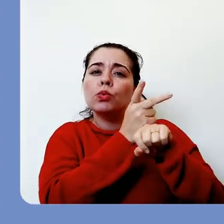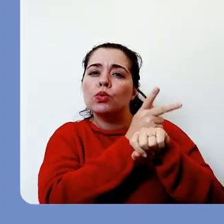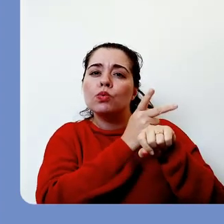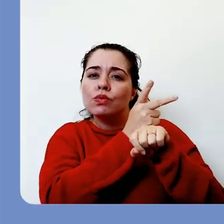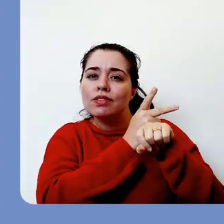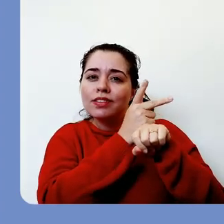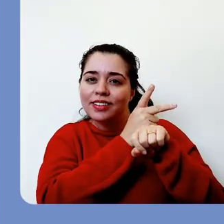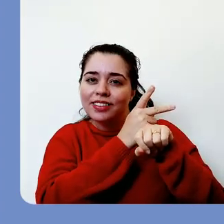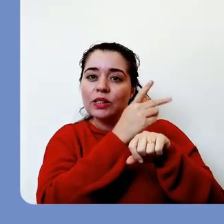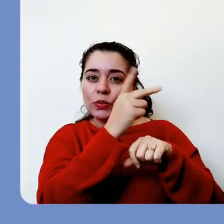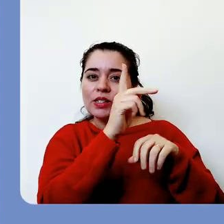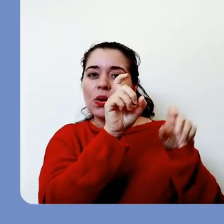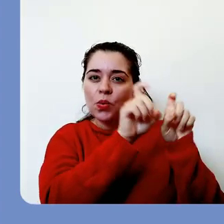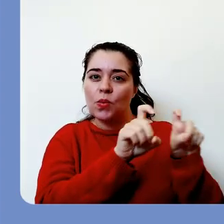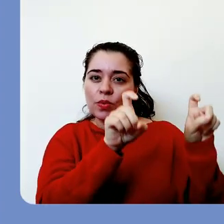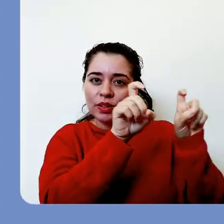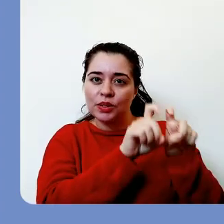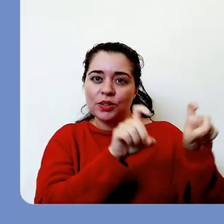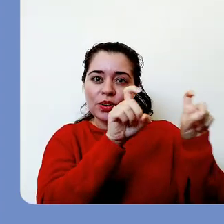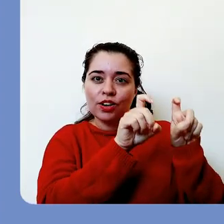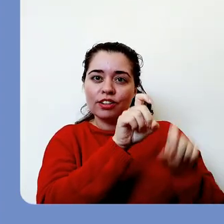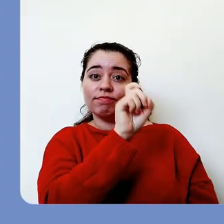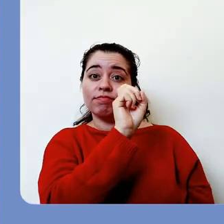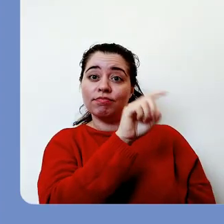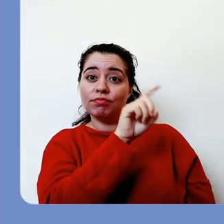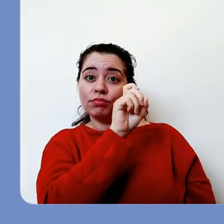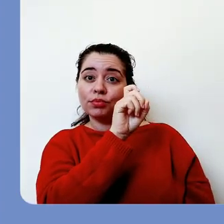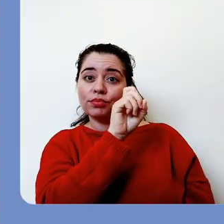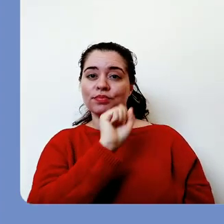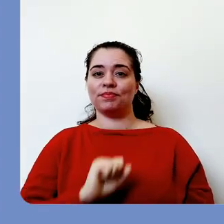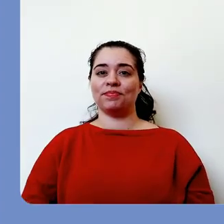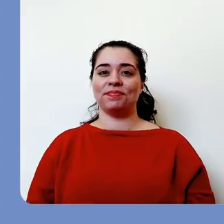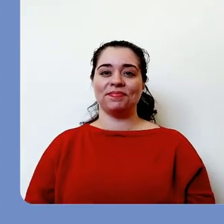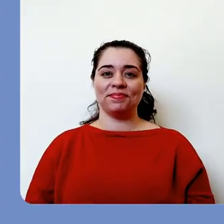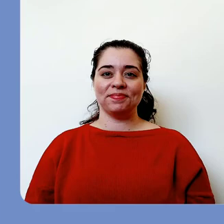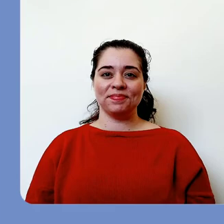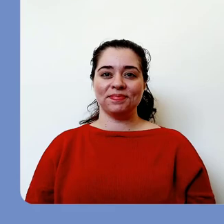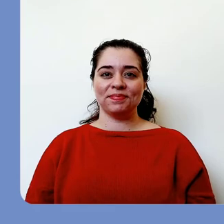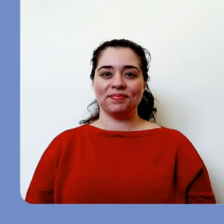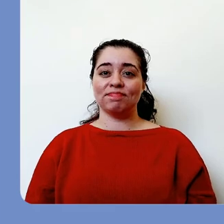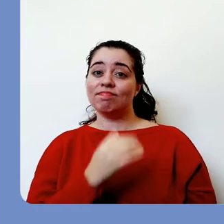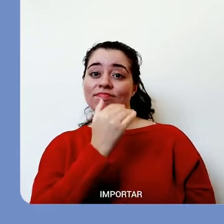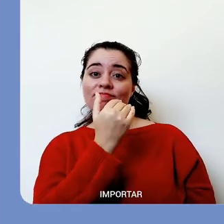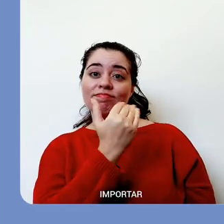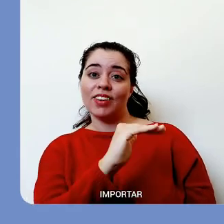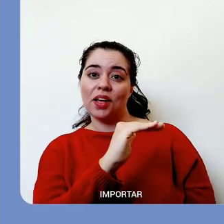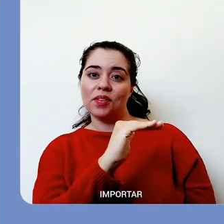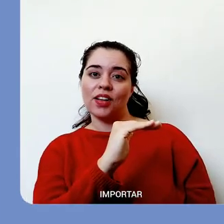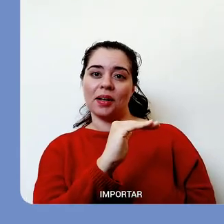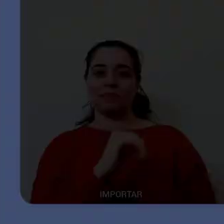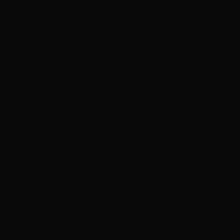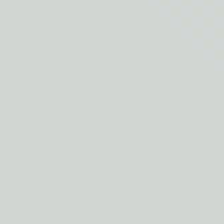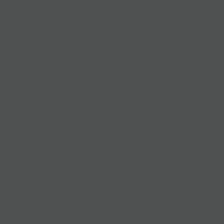e importar.